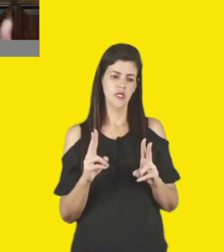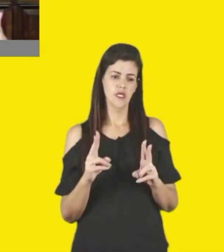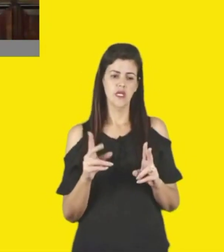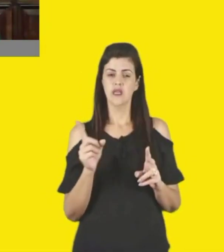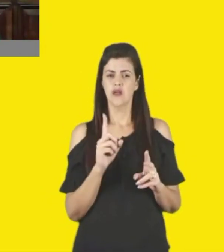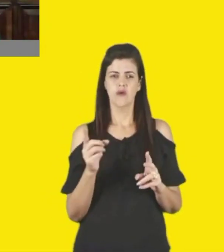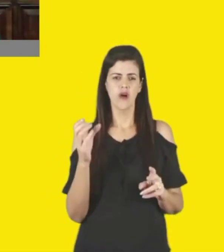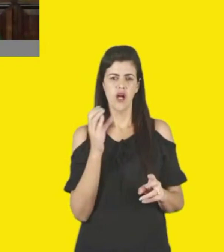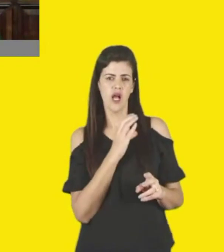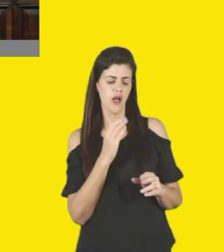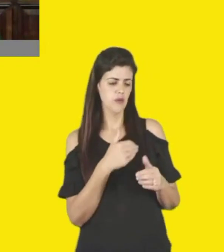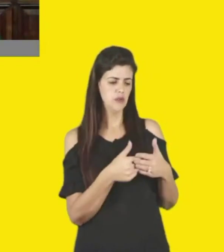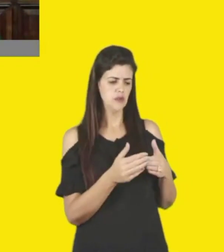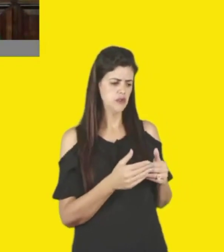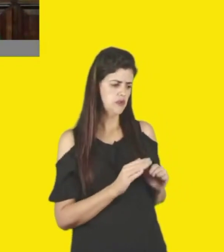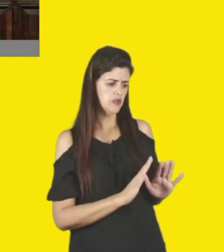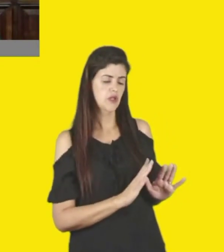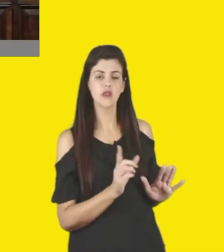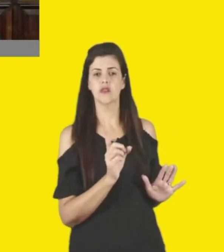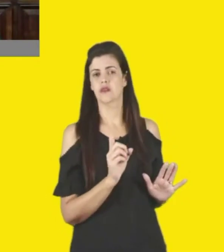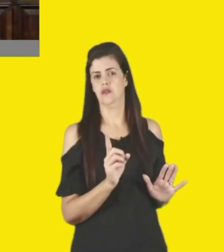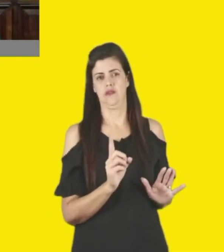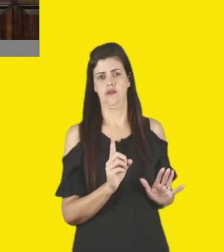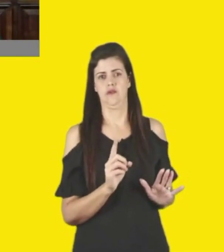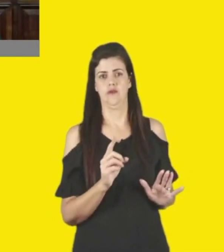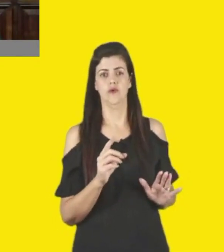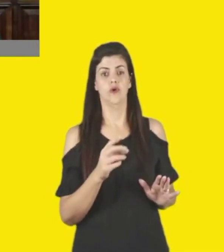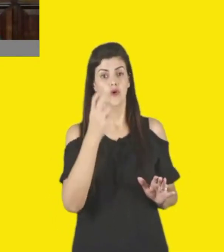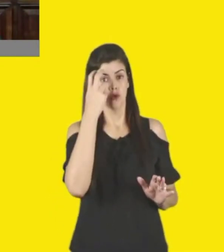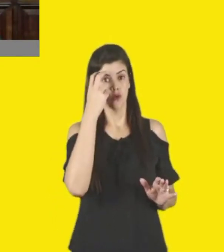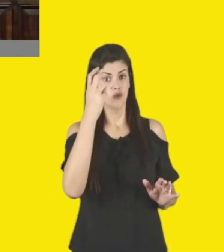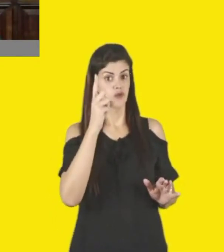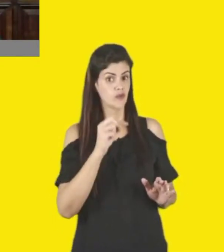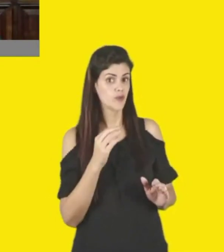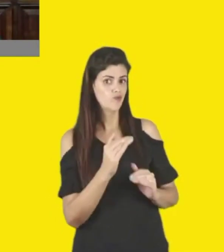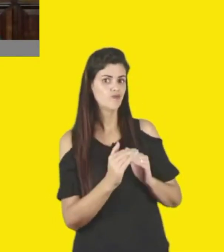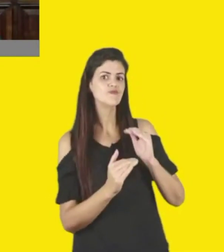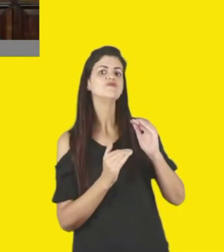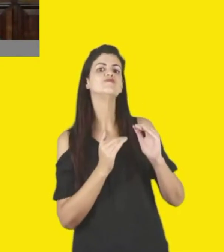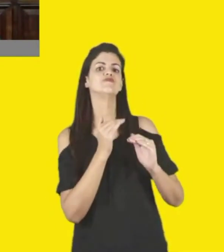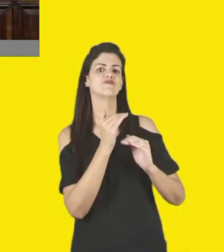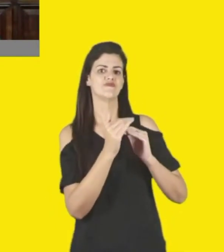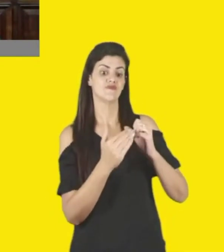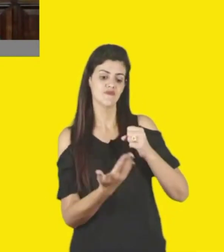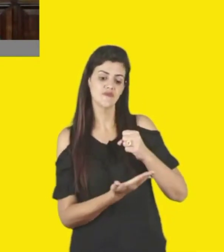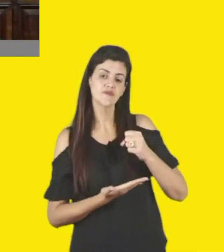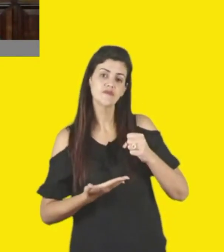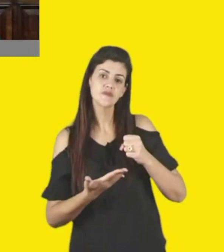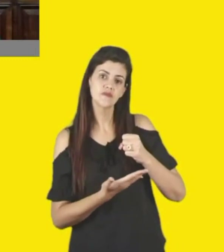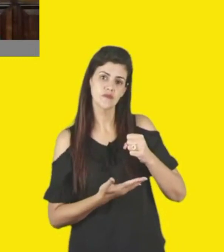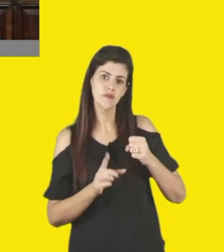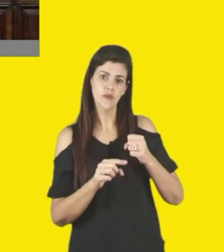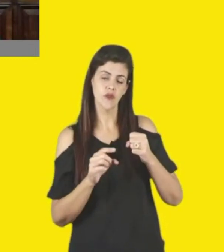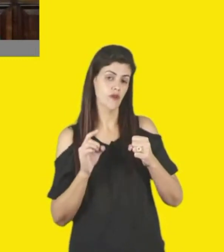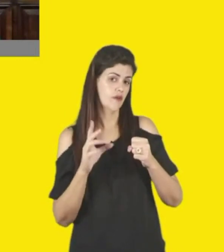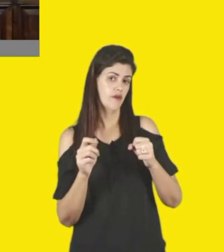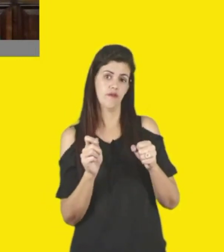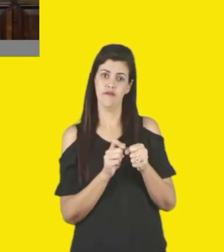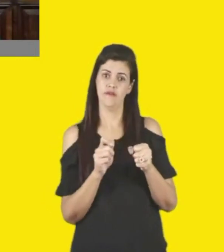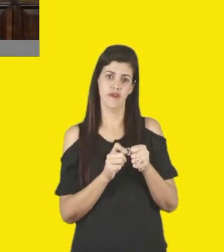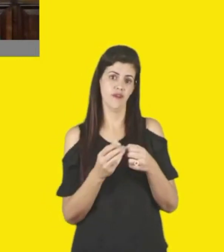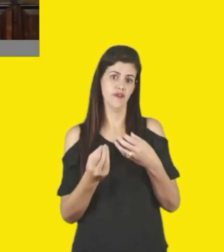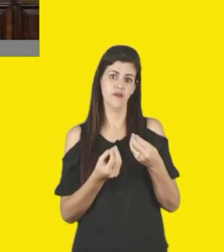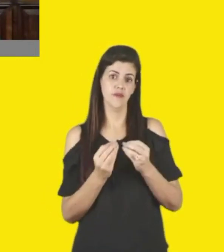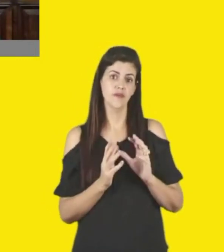a gente precisa olhar a cultura, porque ela é uma construção, e a base sólida da cultura, ela só é feita, se ela for feita por